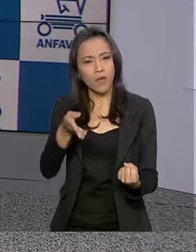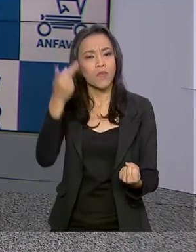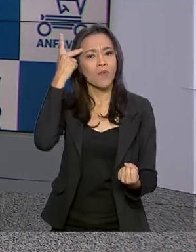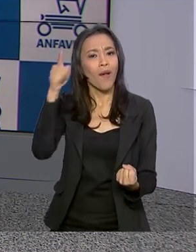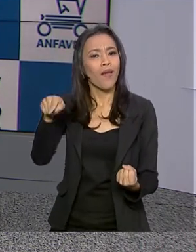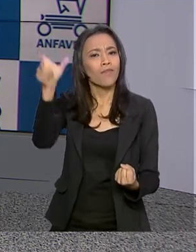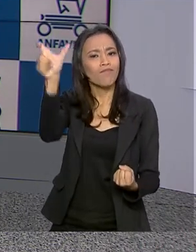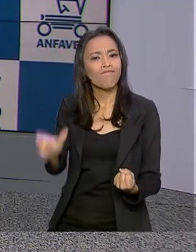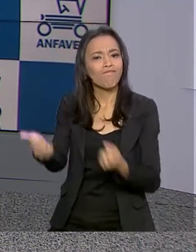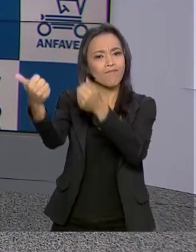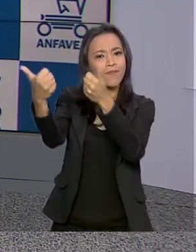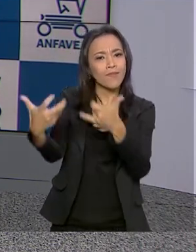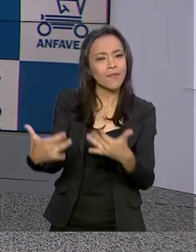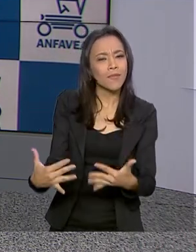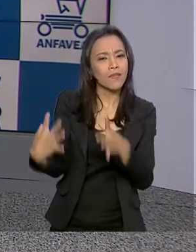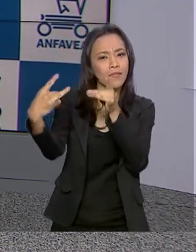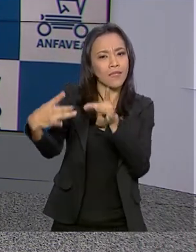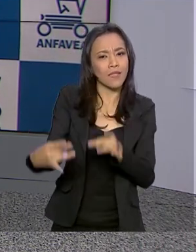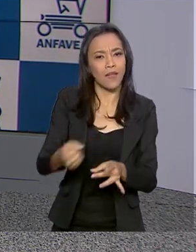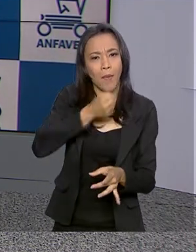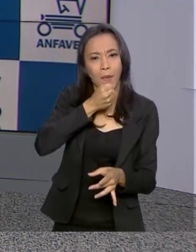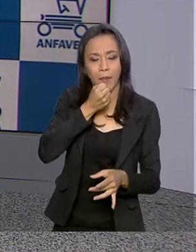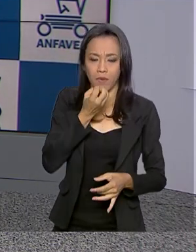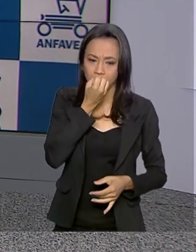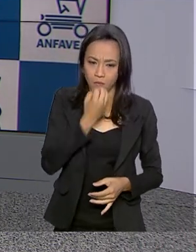detalhes ao vivo para a gente. Bom dia, Ricardo.